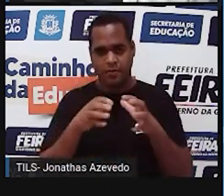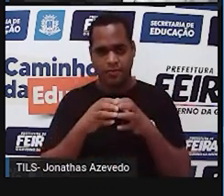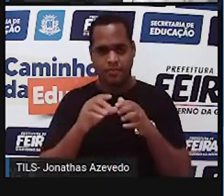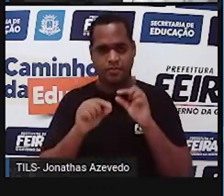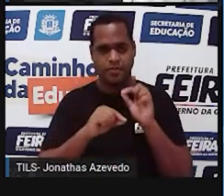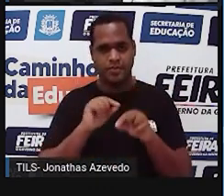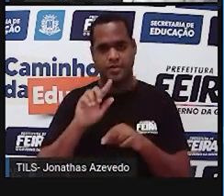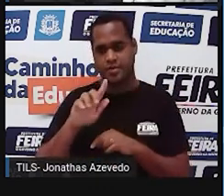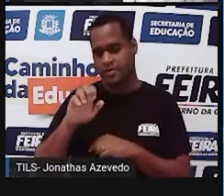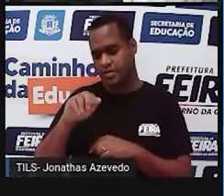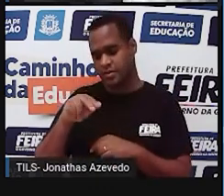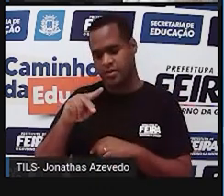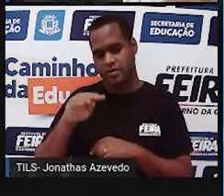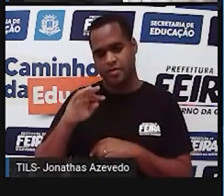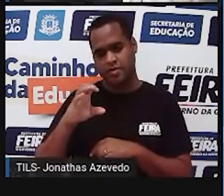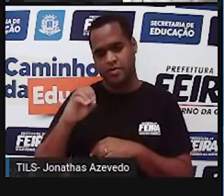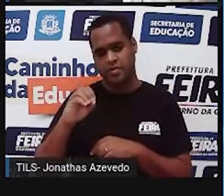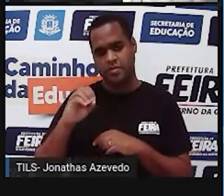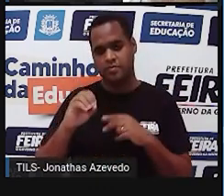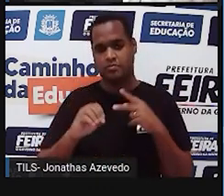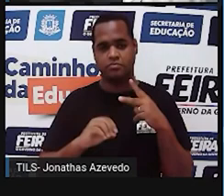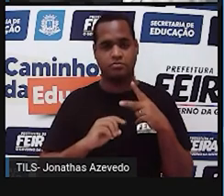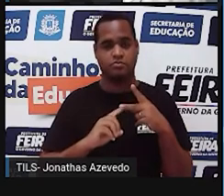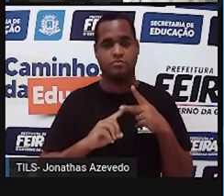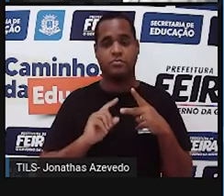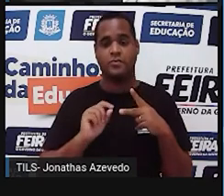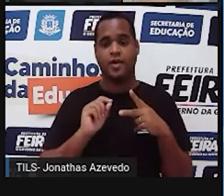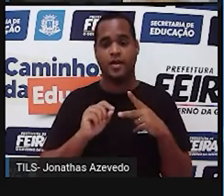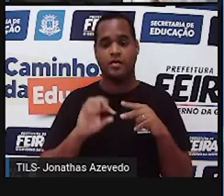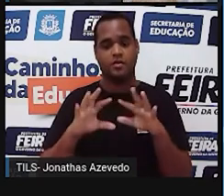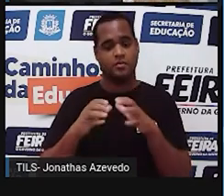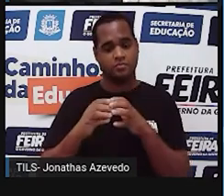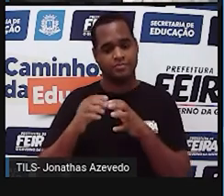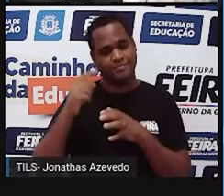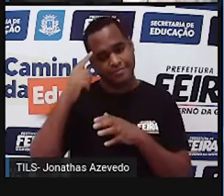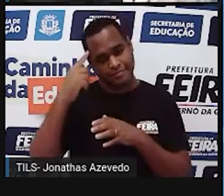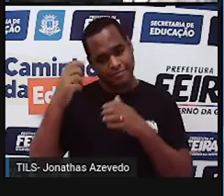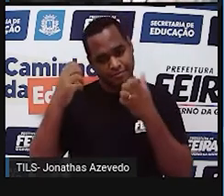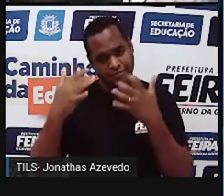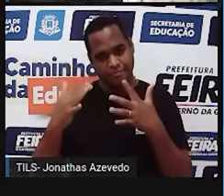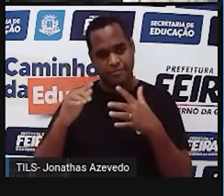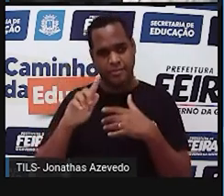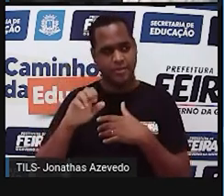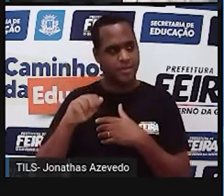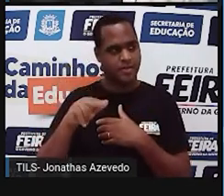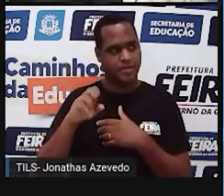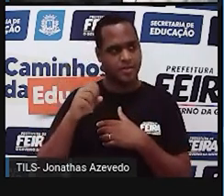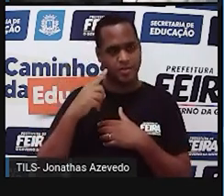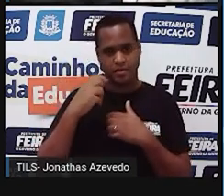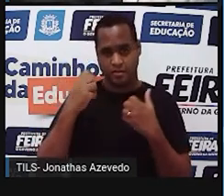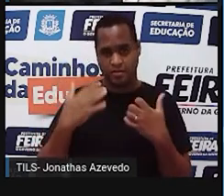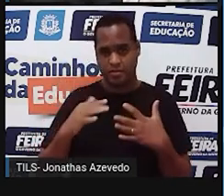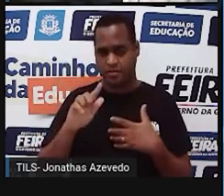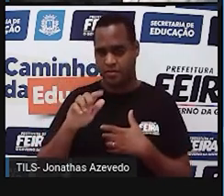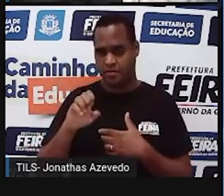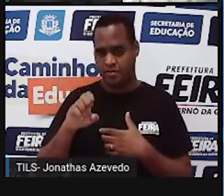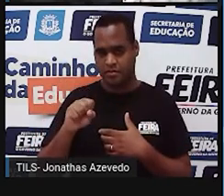indivíduo nós chamamos de? Genótipo. Como o nome já está dizendo. Conjunto de genes. Então, é o genótipo.